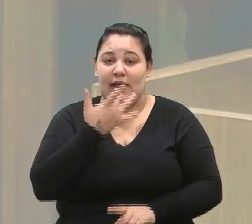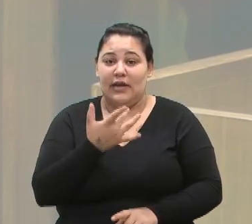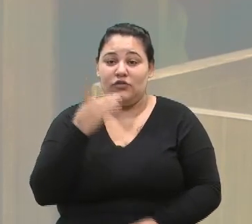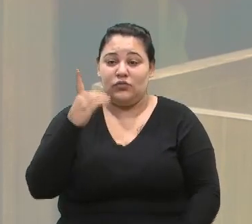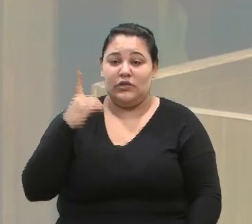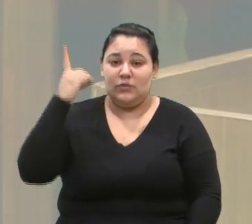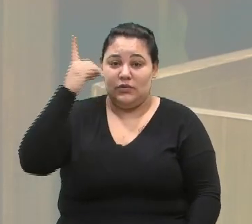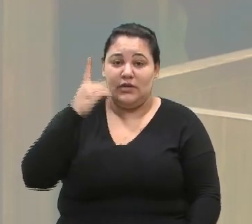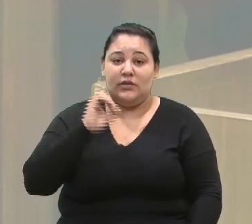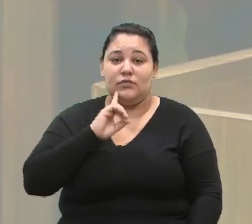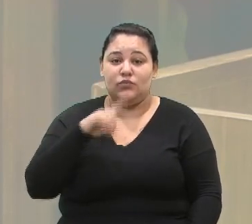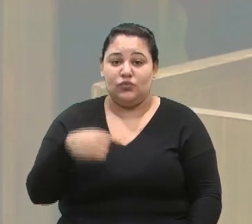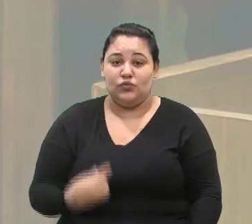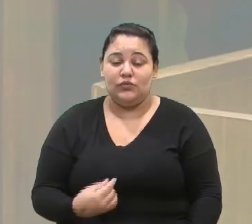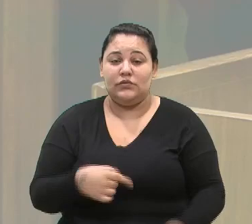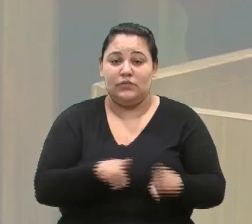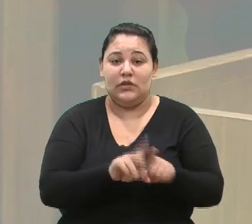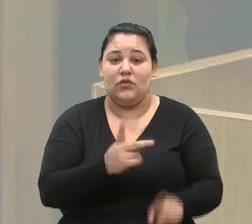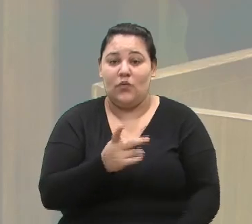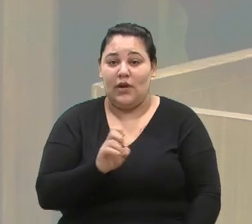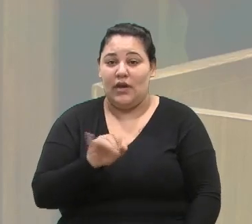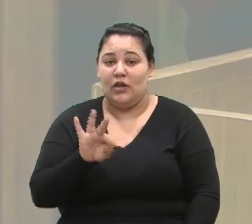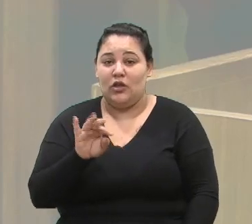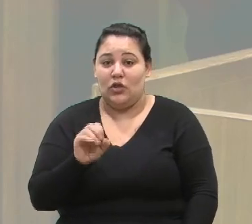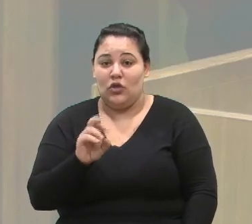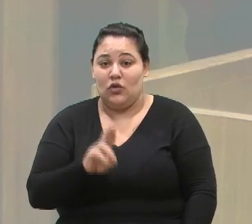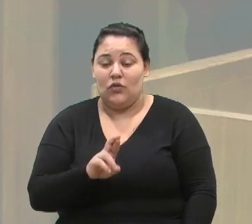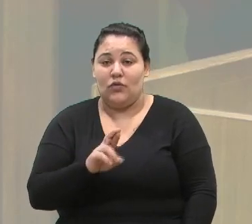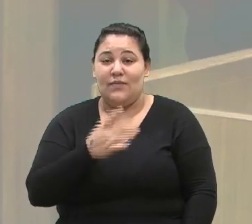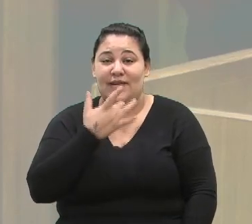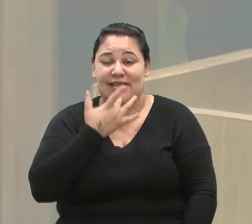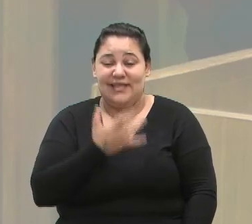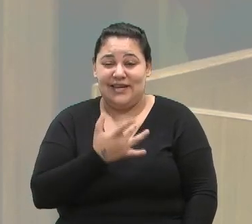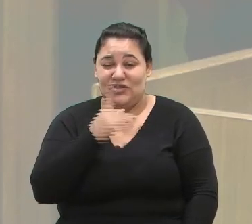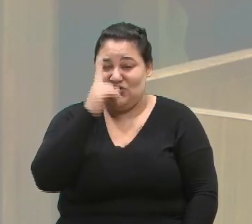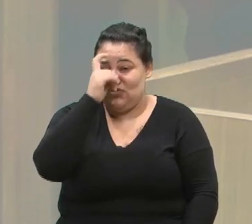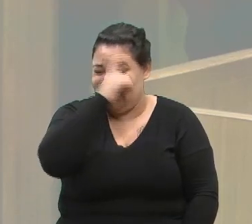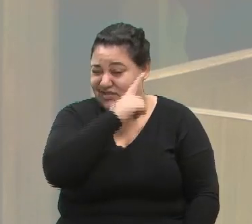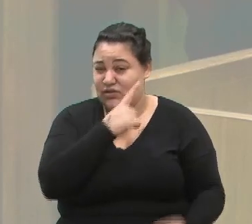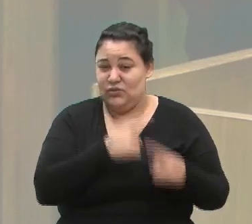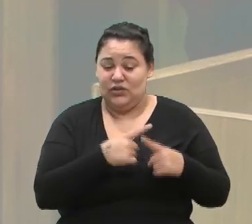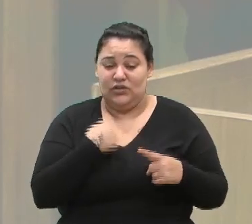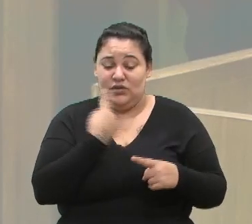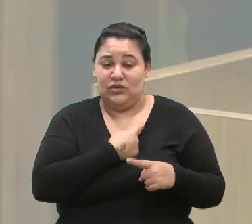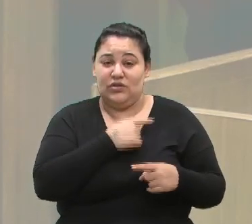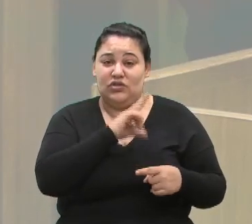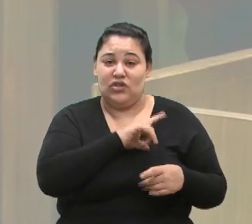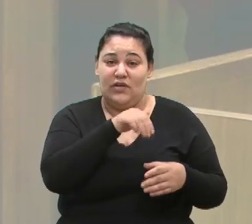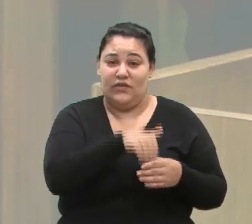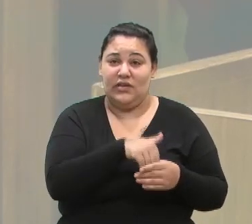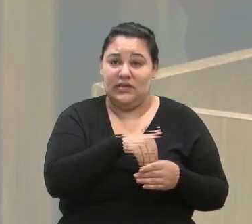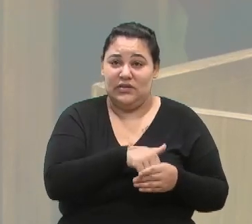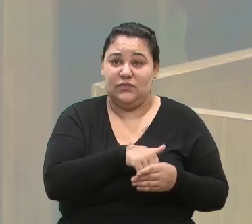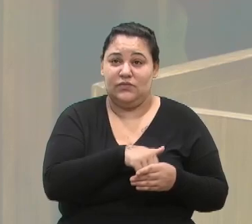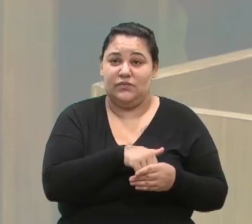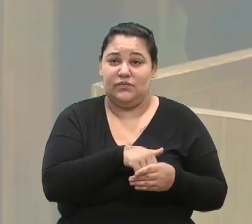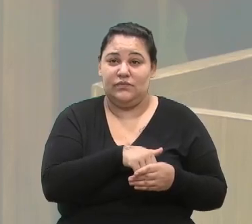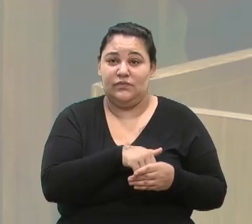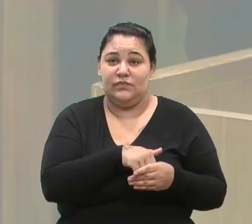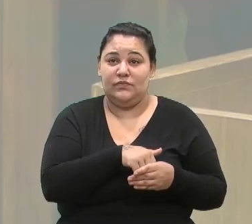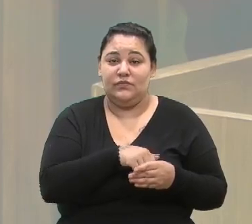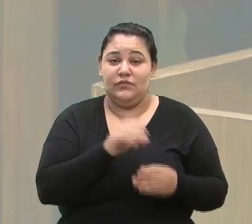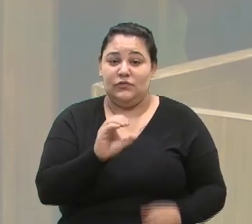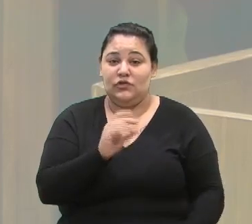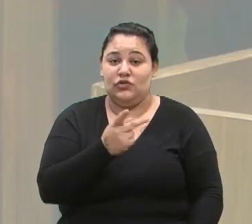com a deputada Denise Pessoa. Foi uma tarde muito complicada, porque tínhamos a votação do Chiquinho